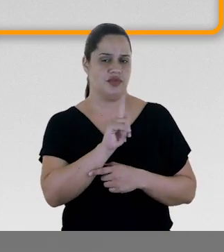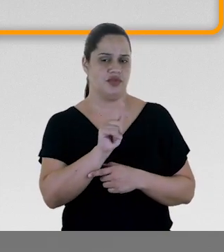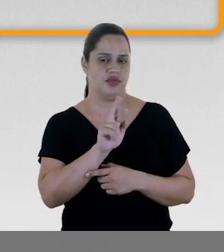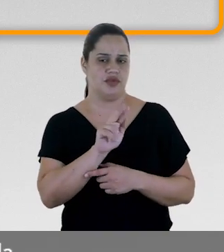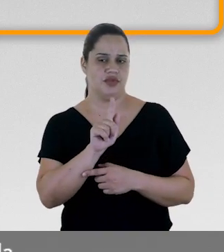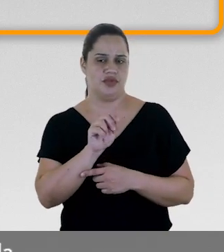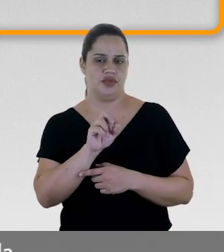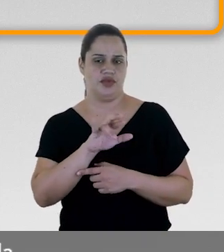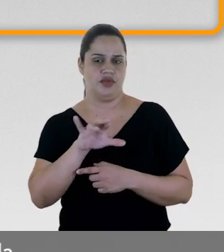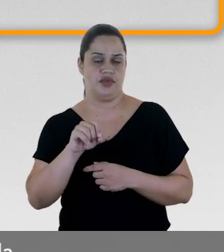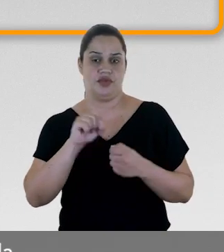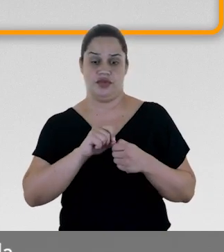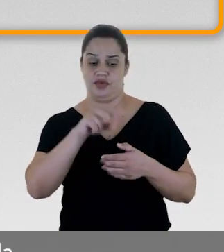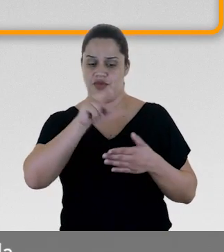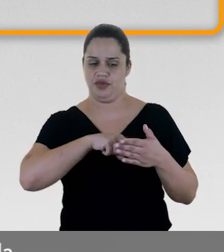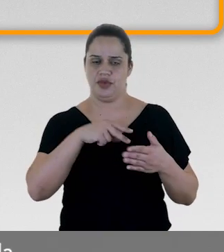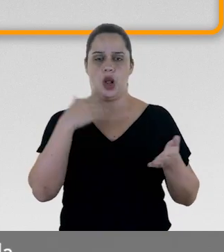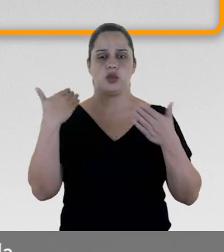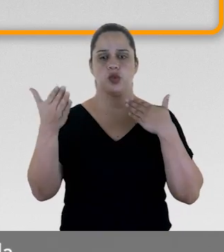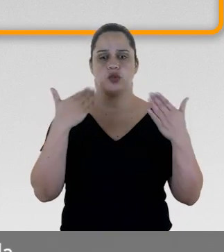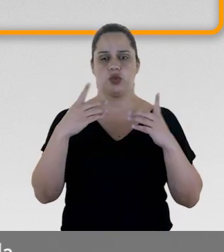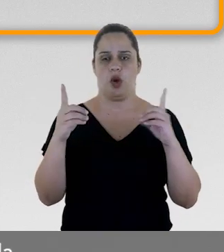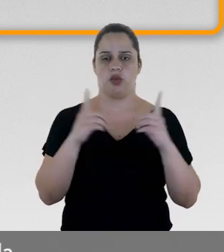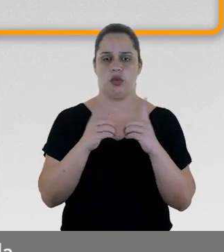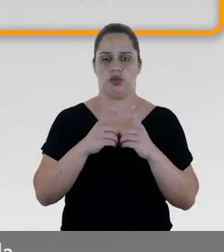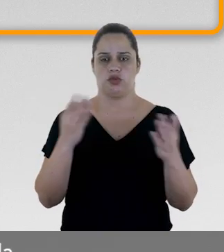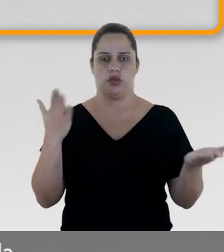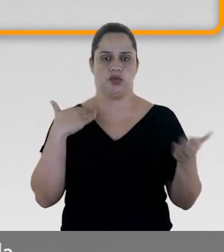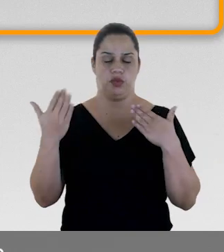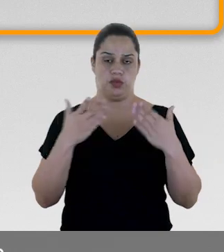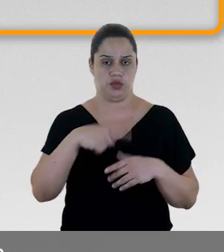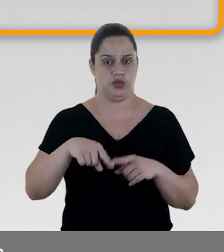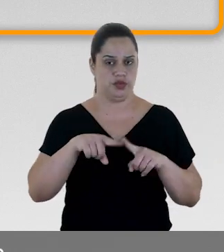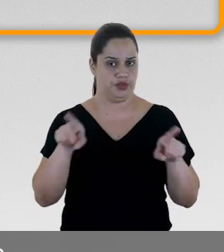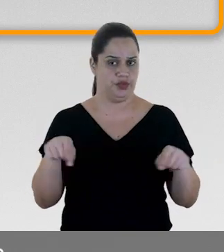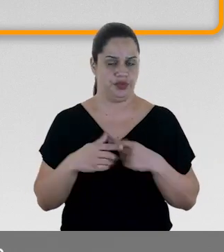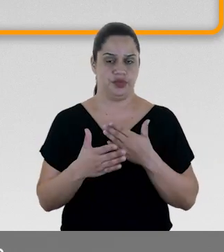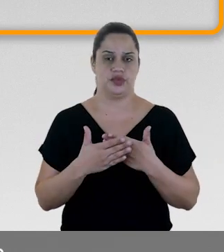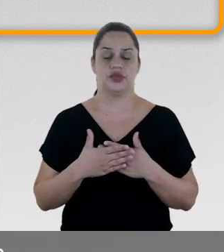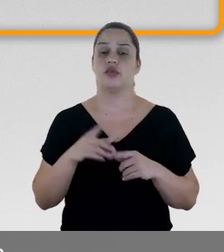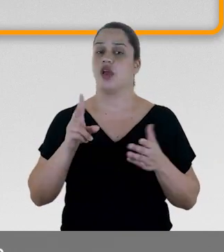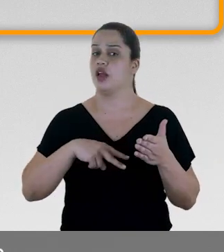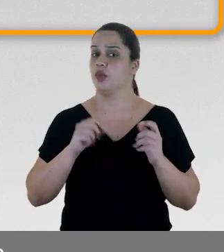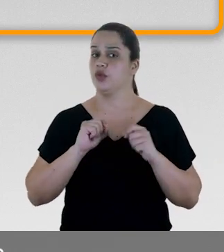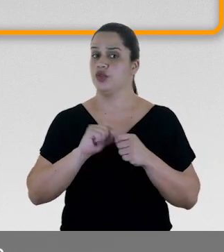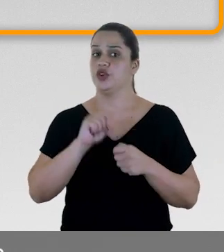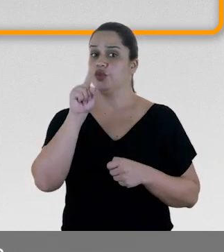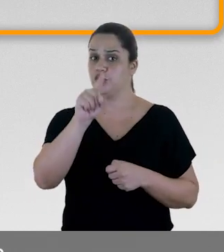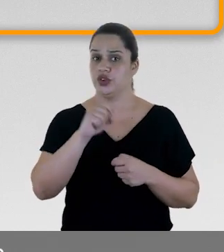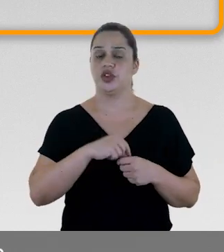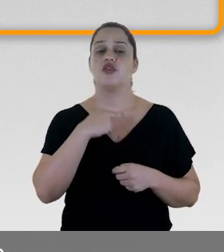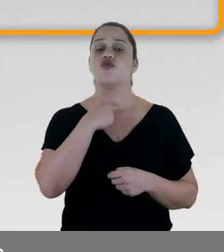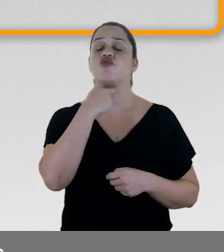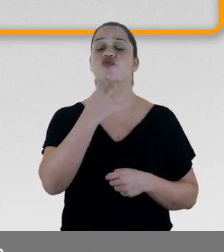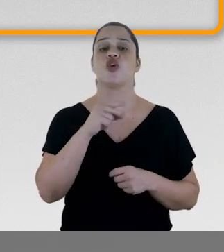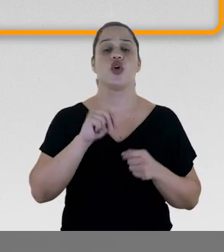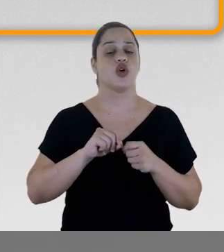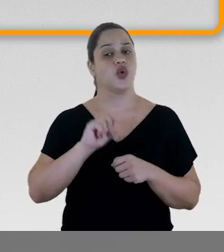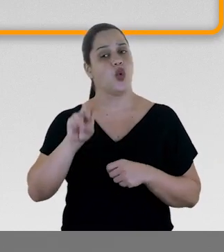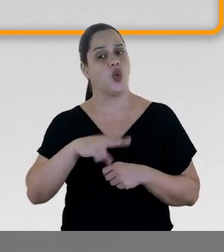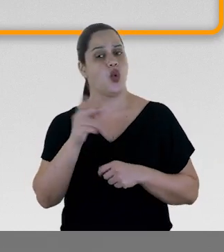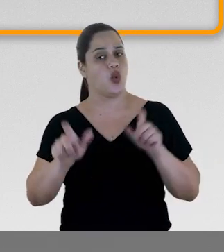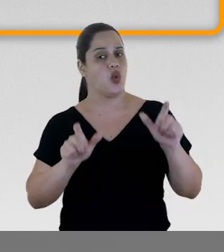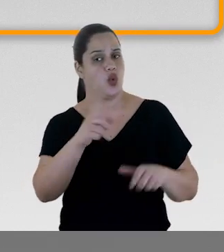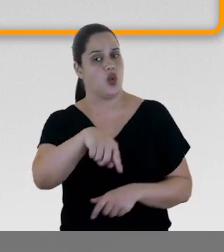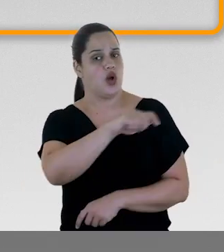Gregório, fazendo uma leitura dialogada em sala de aula. A leitura pode ser feita por você em voz alta ou